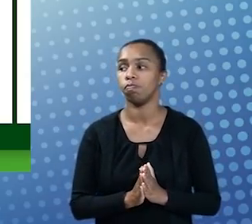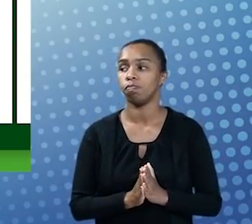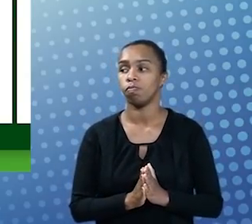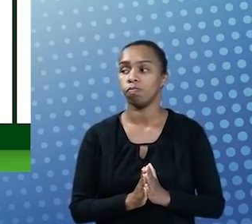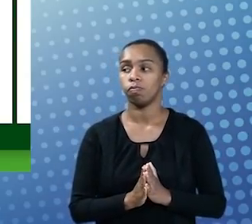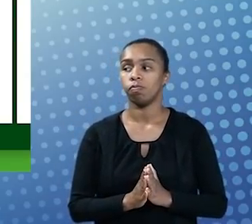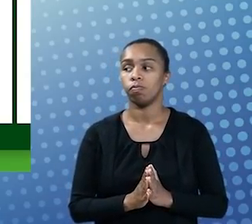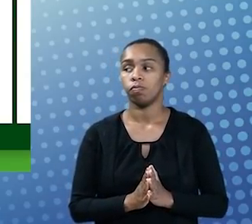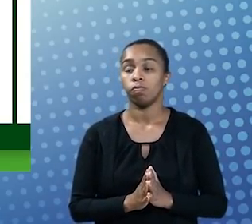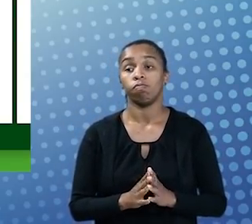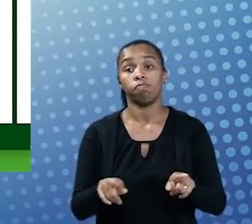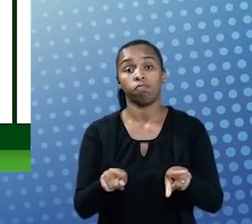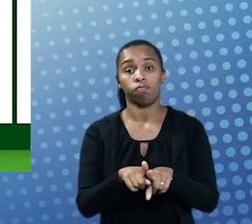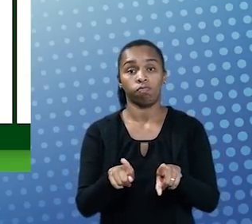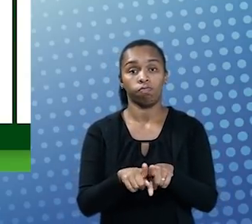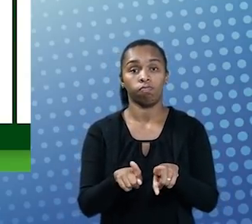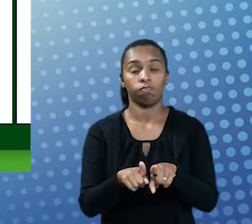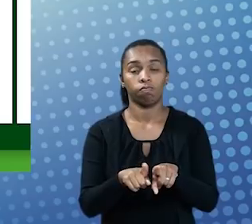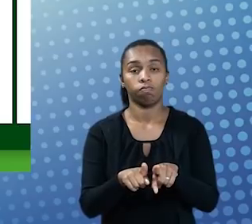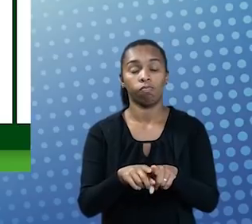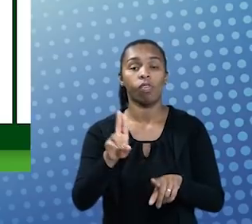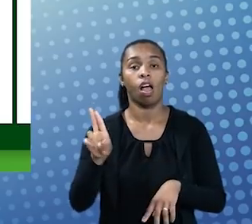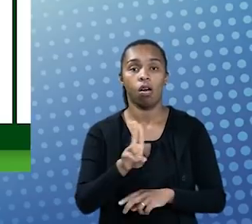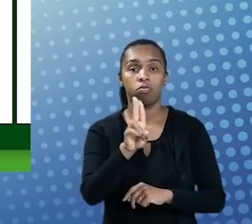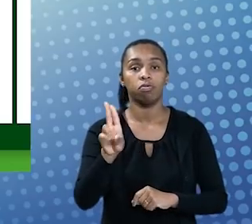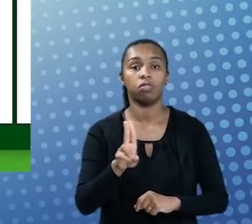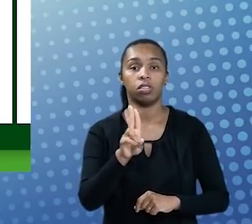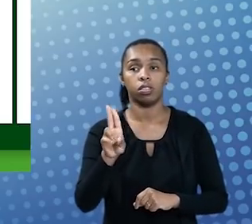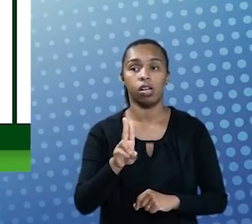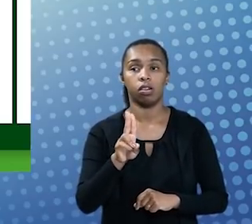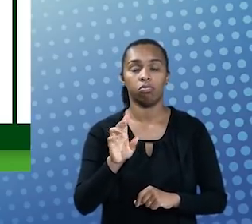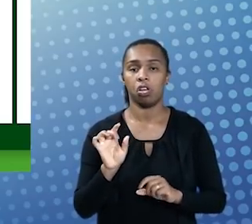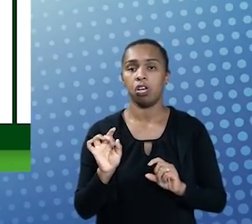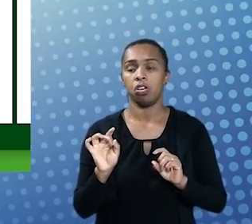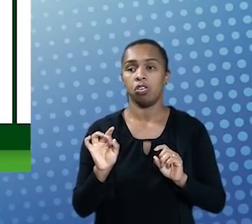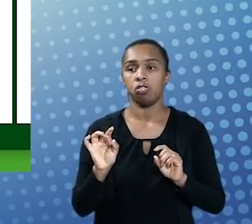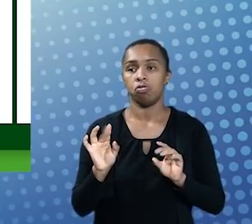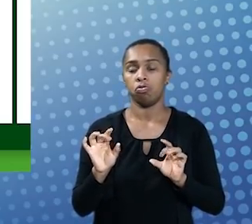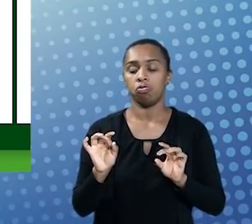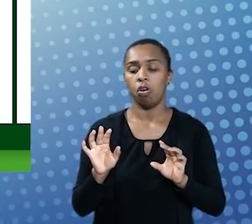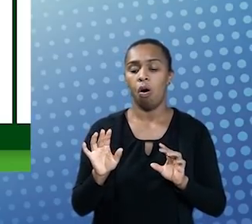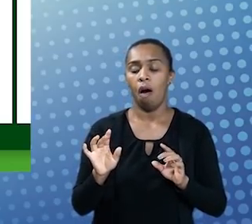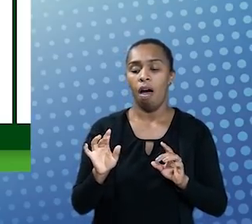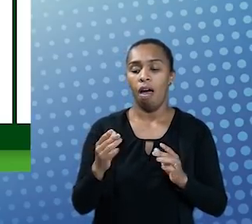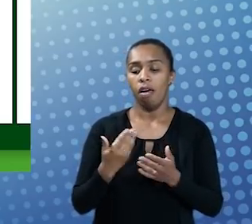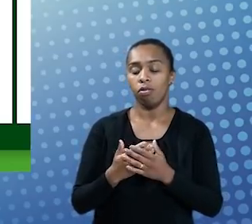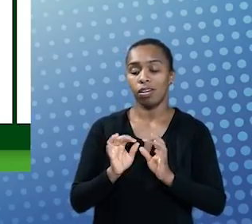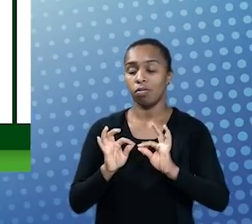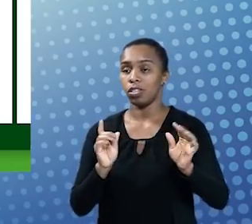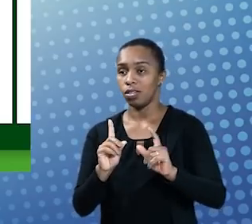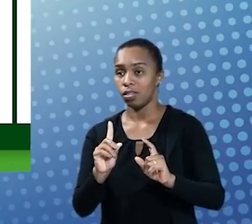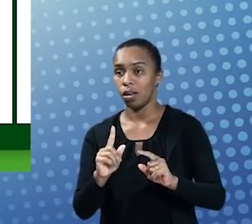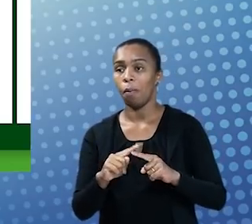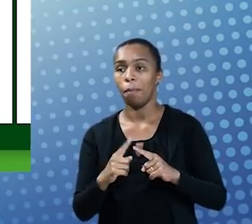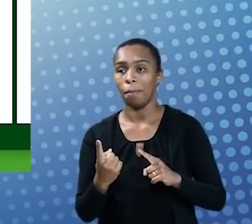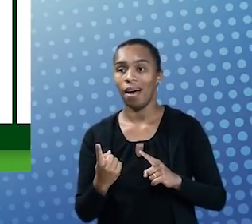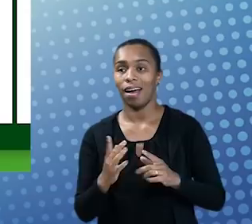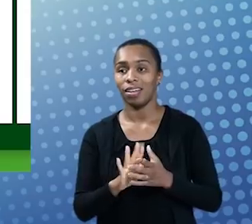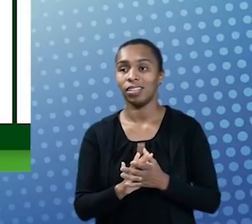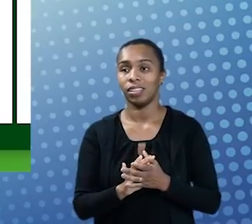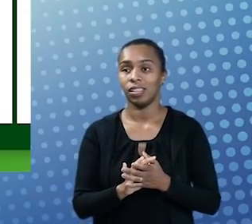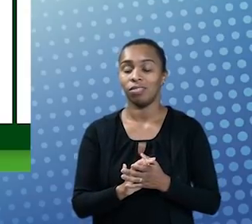na apresentação. E, além disso, também, as universidades, não só no âmbito da educação à distância, usufruem muito de LMS,